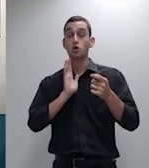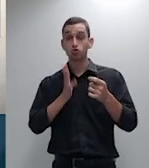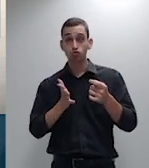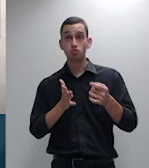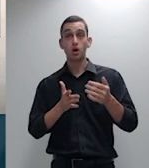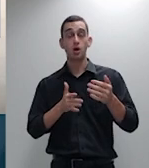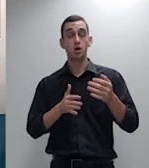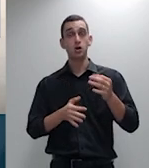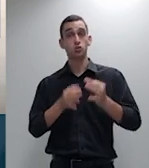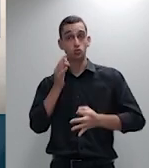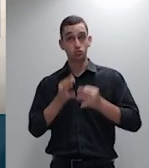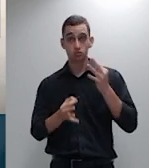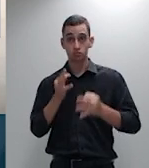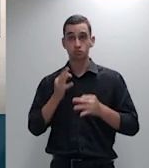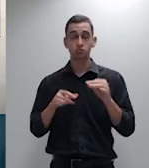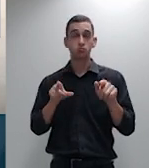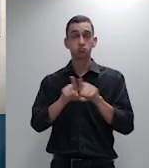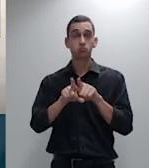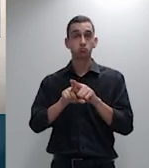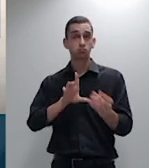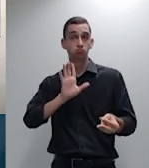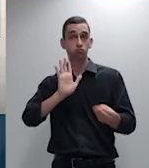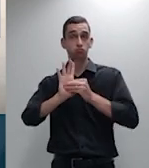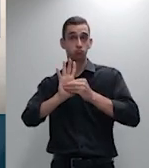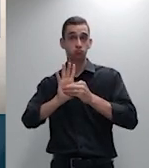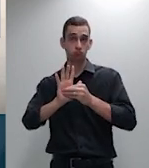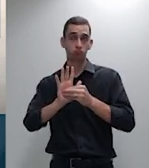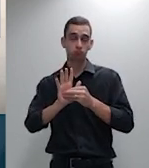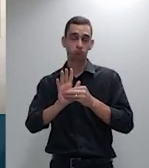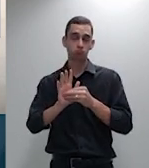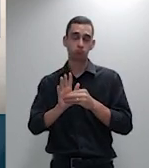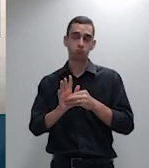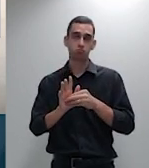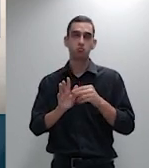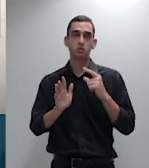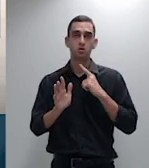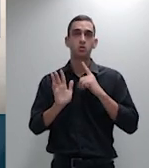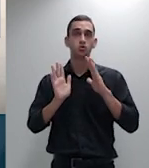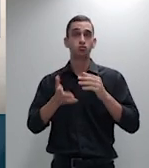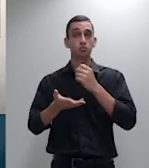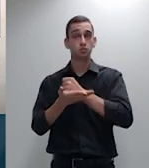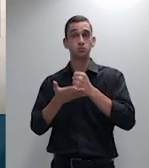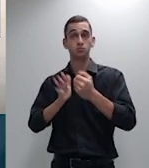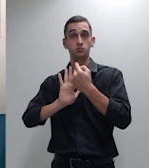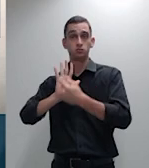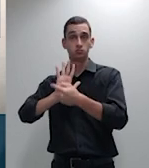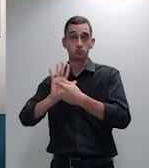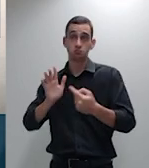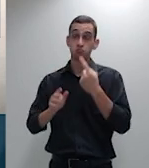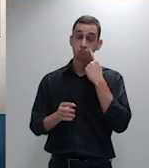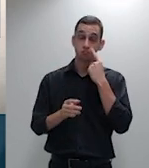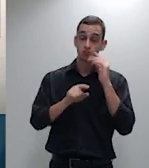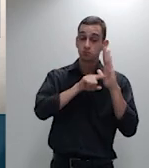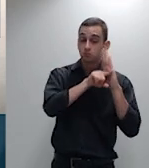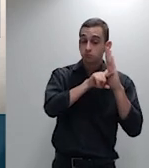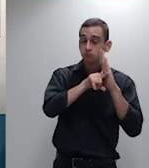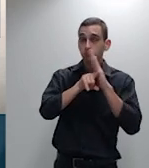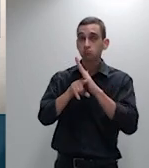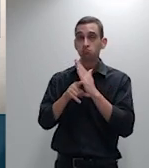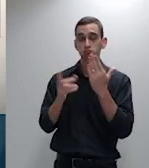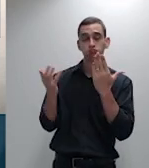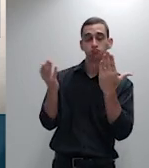recisória a fim de revelar a dissonância entre ambos apta a caracterizar o vício redibitório